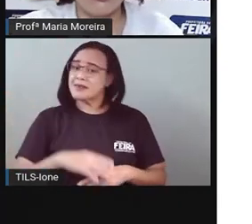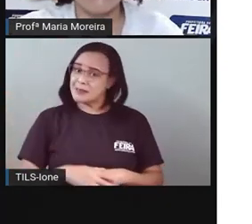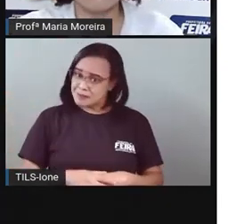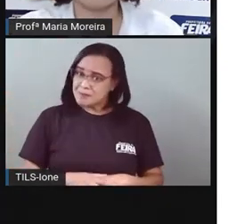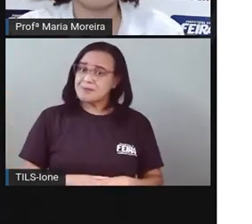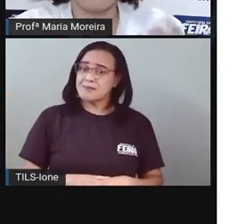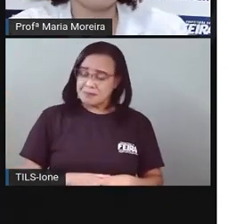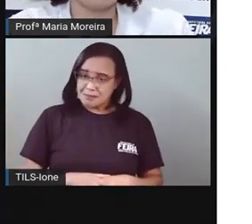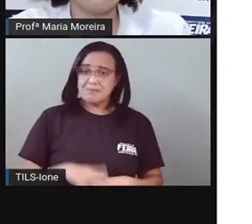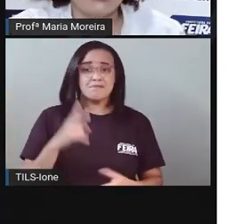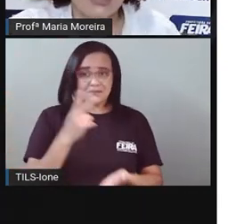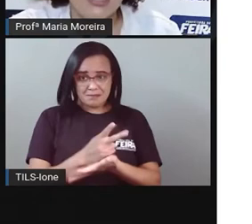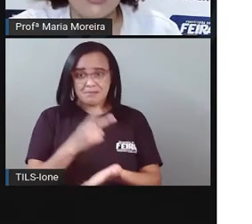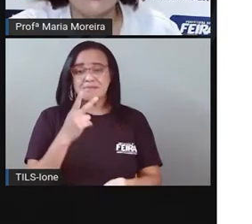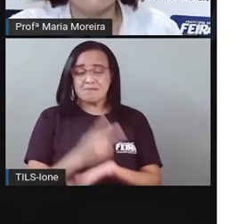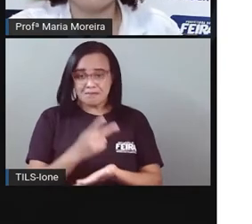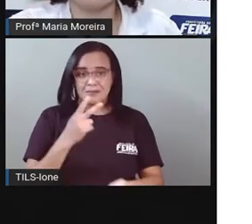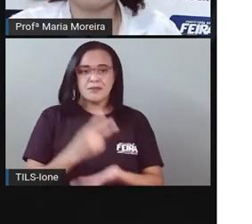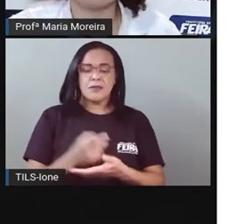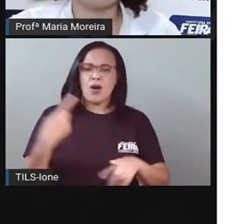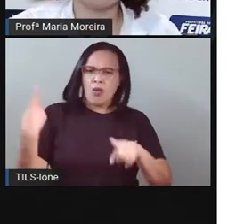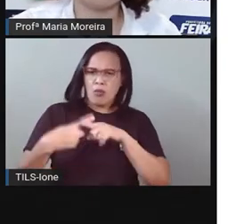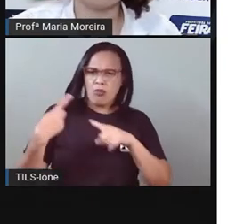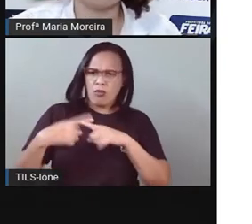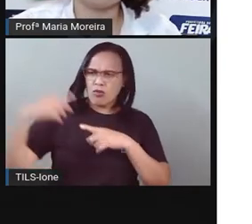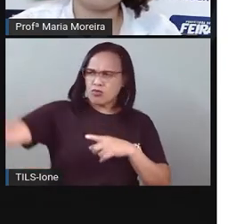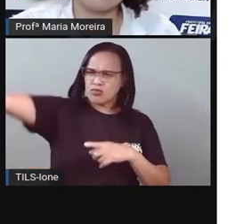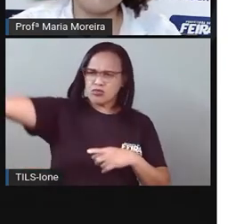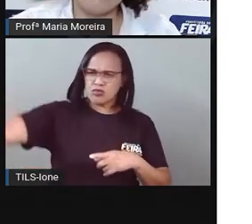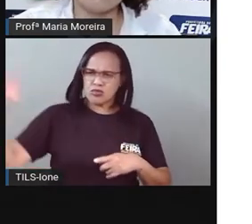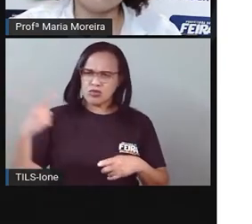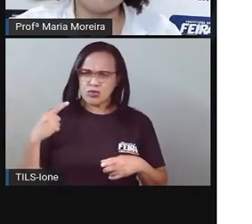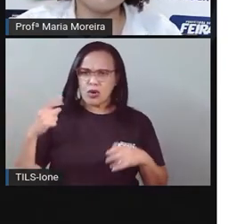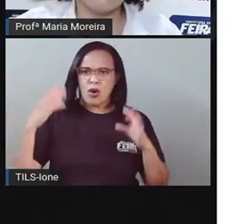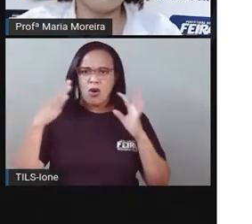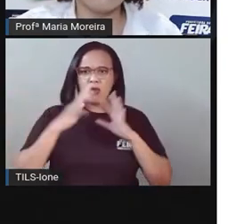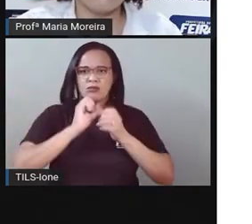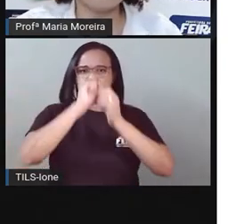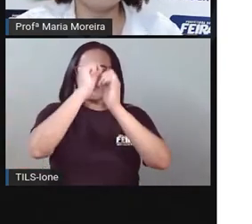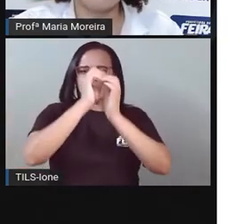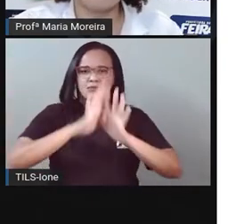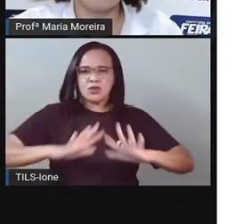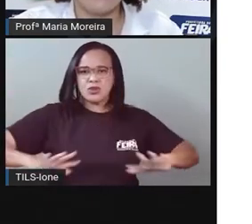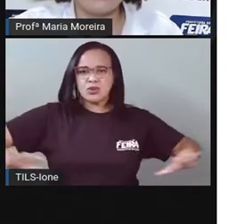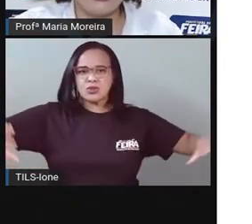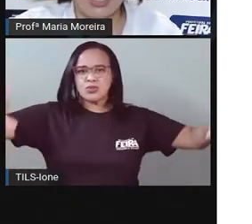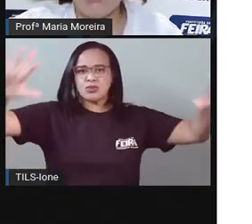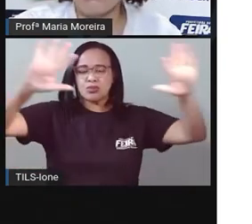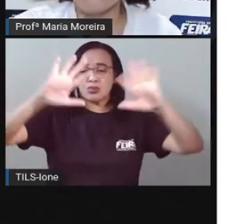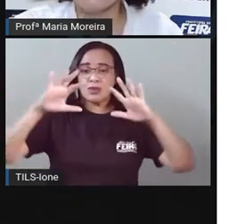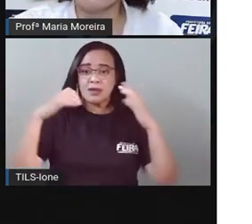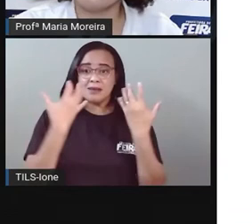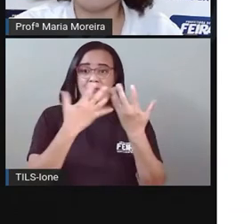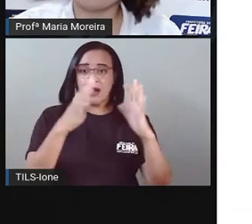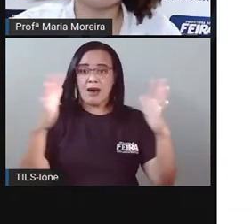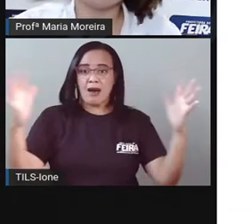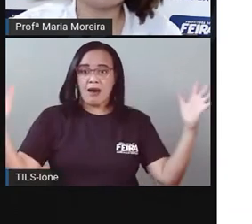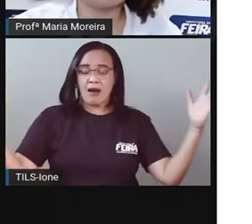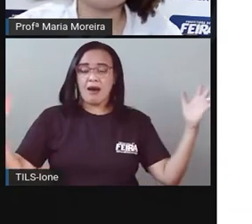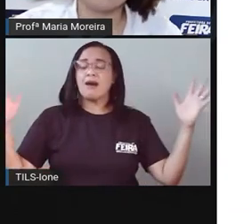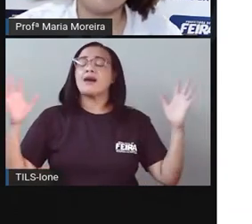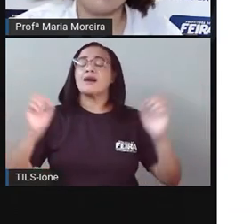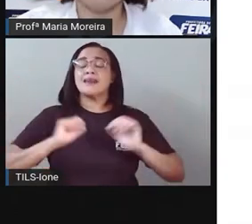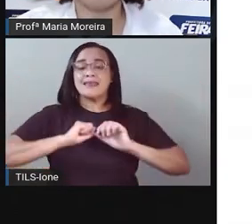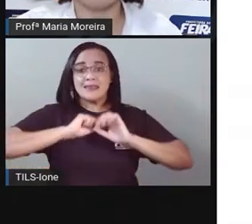seu dia Então, o sol ilumina aí O nosso hemisfério sul Por mais tempo Então, é o